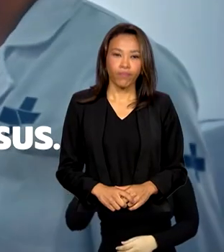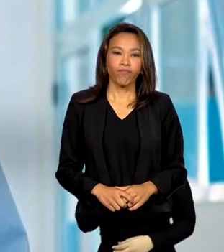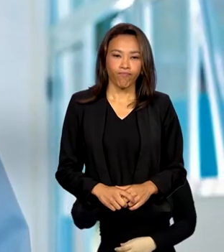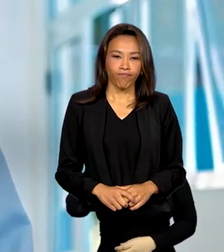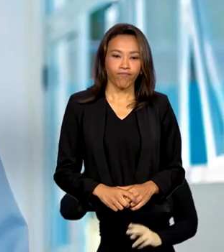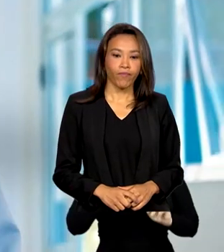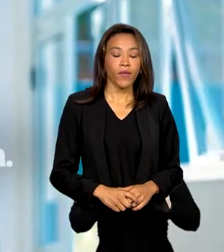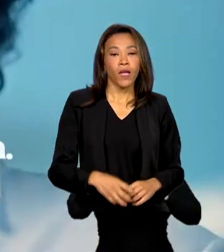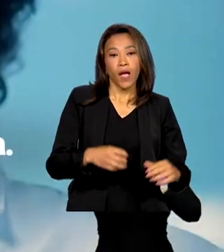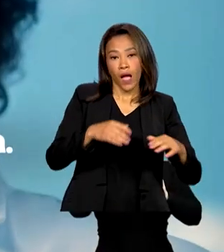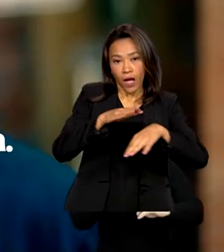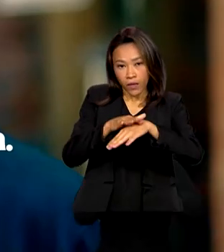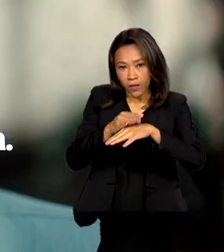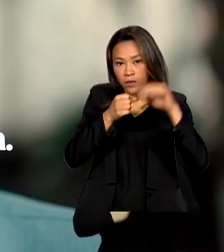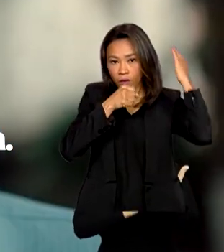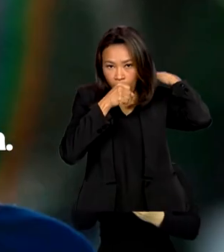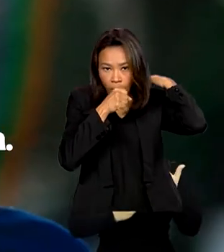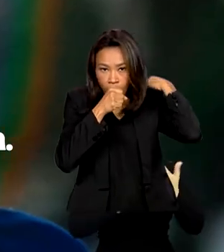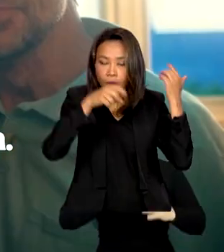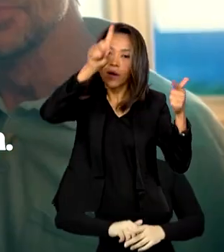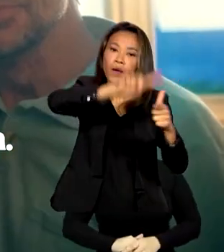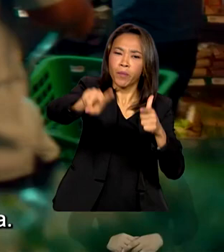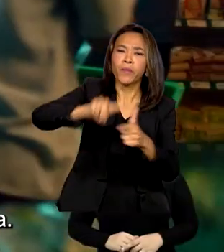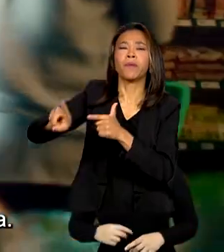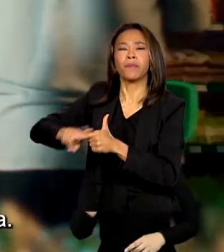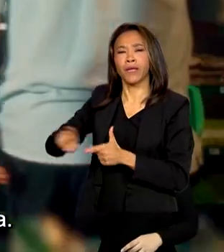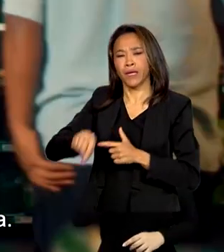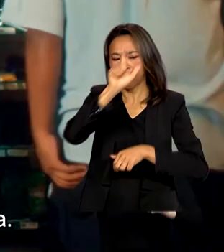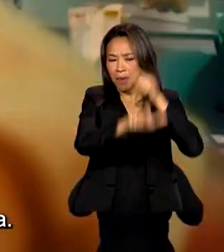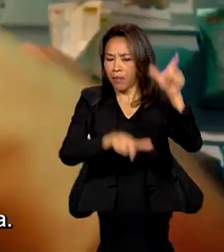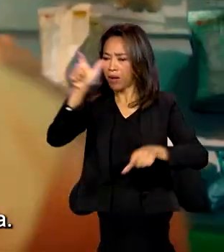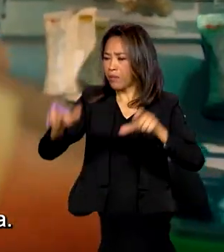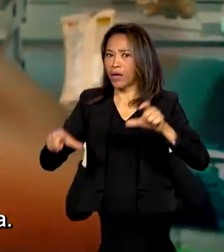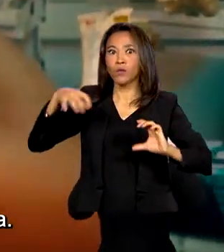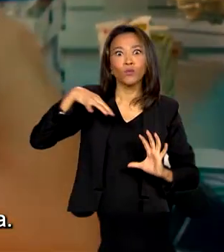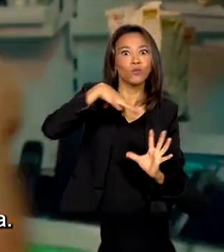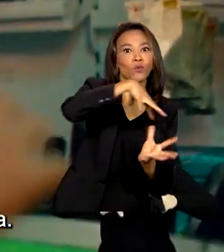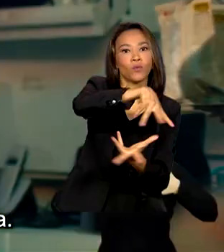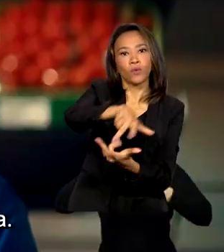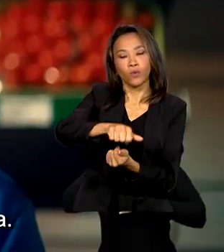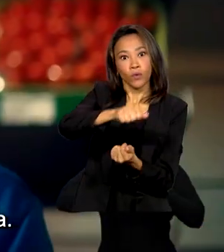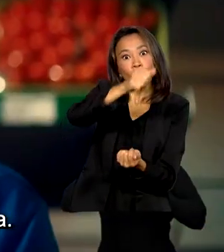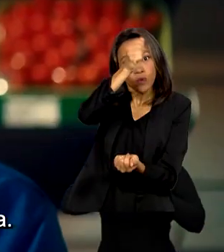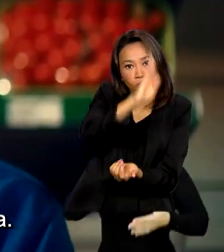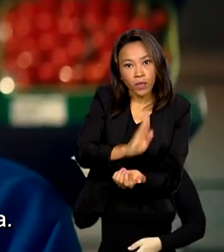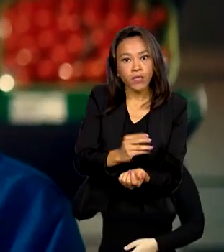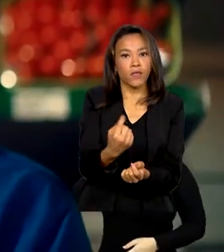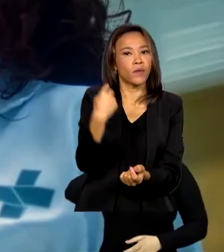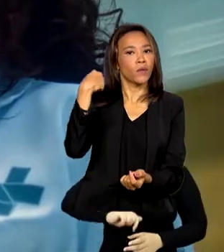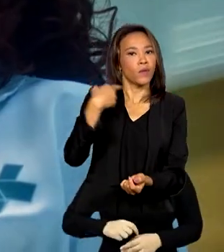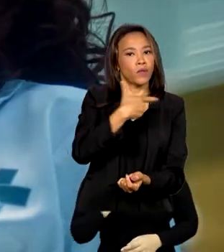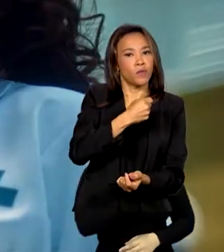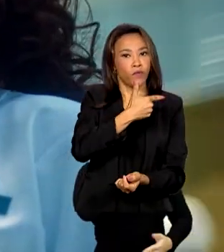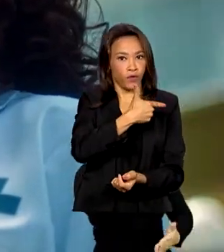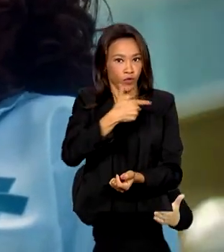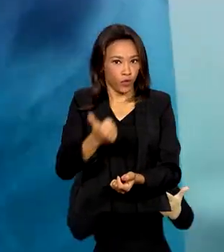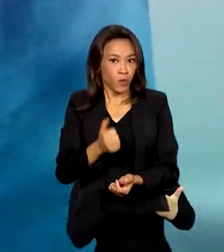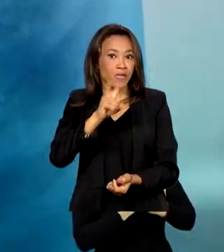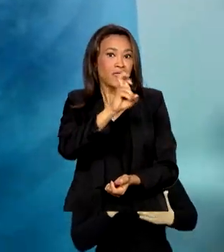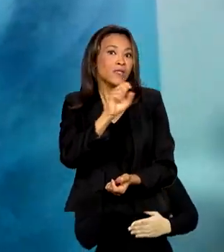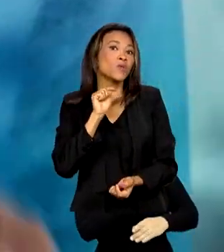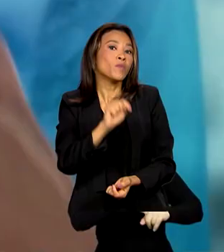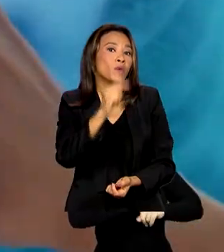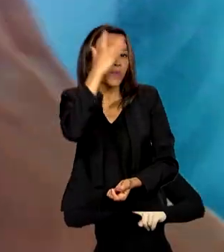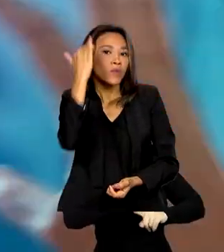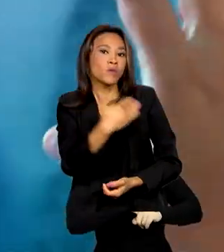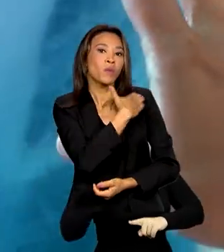A tuberculose ainda é um problema de saúde pública em todo o mundo. No Brasil, em 2021, 5 mil pessoas